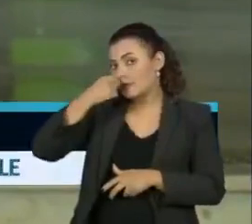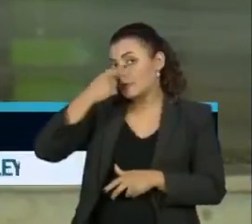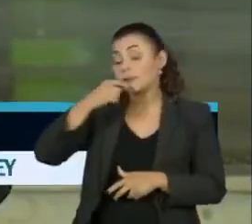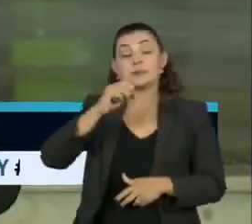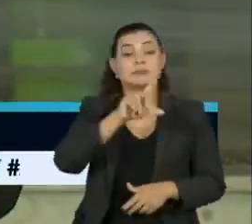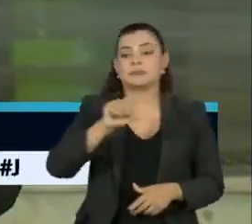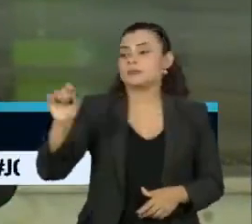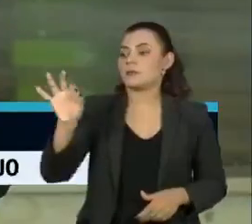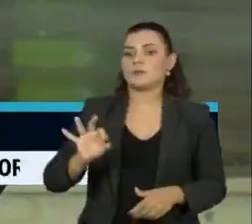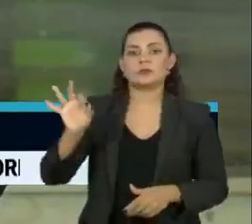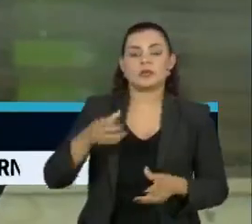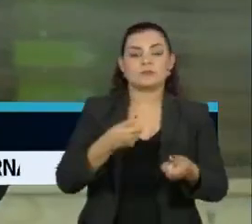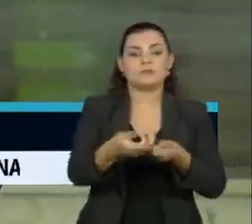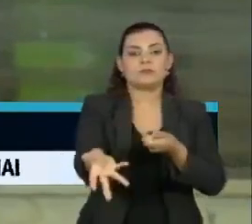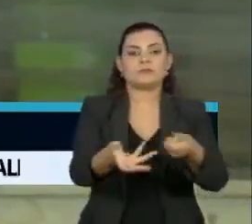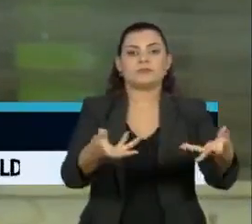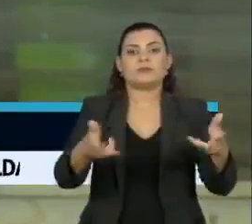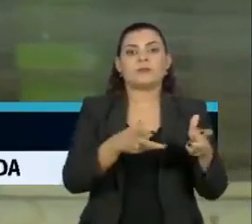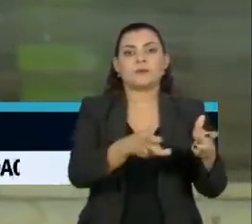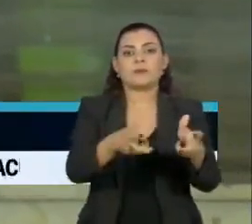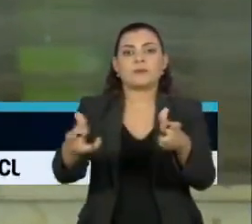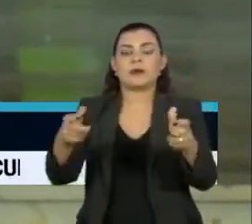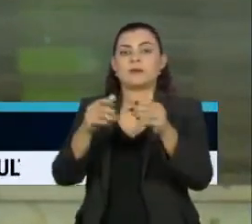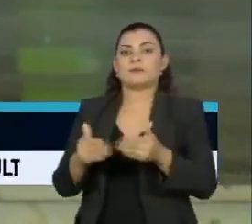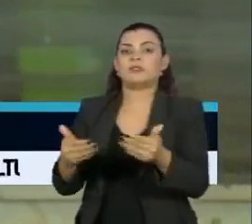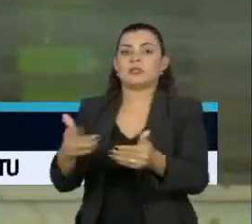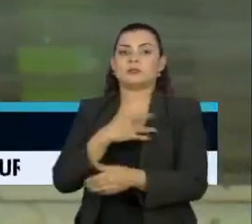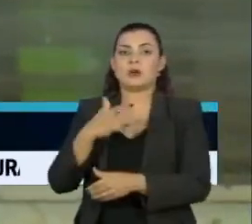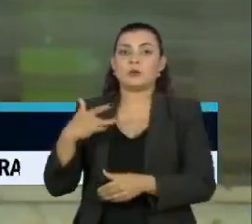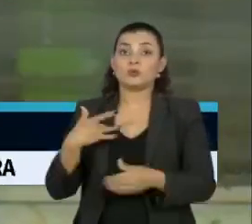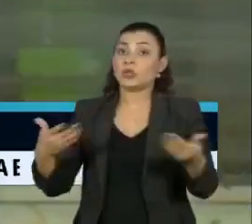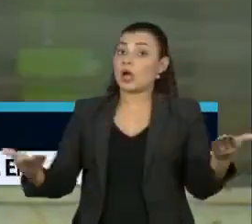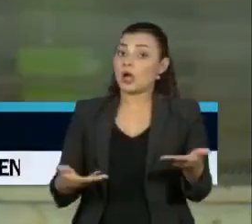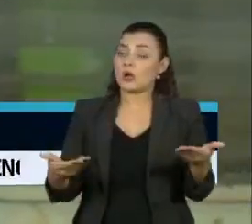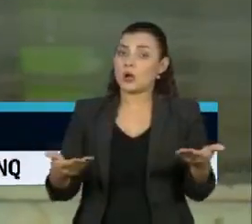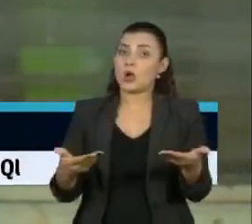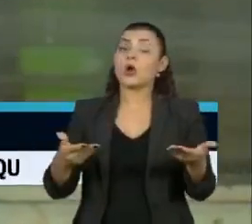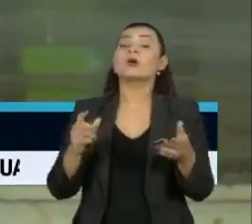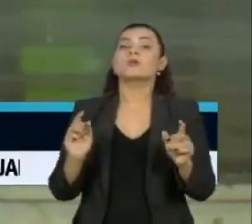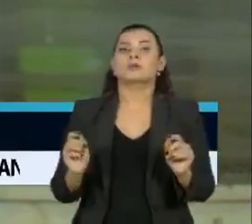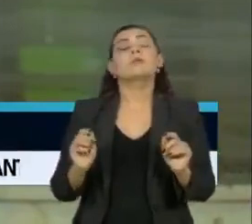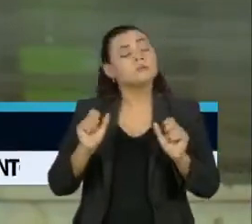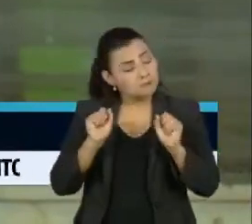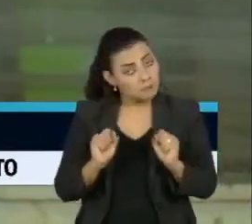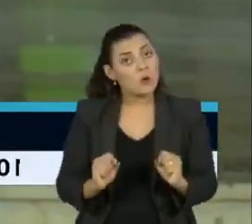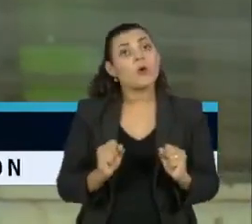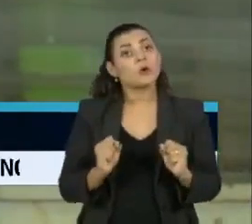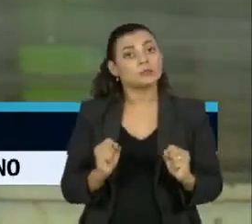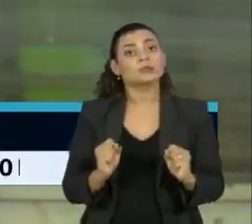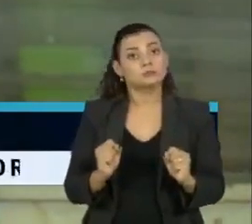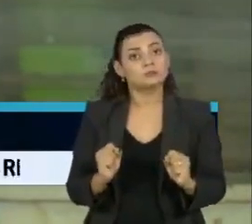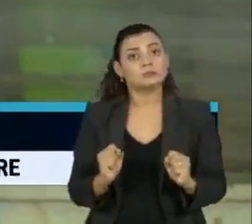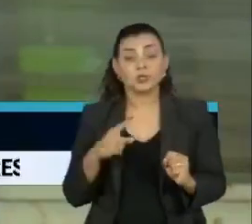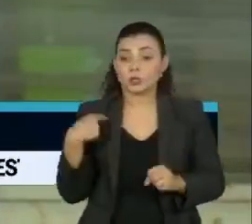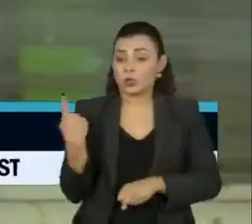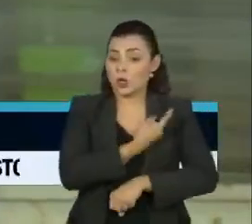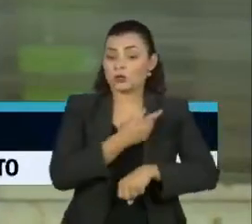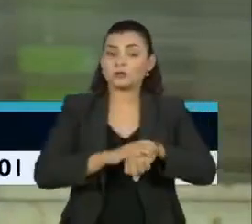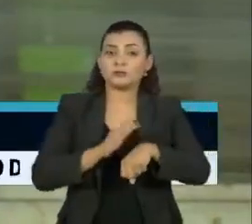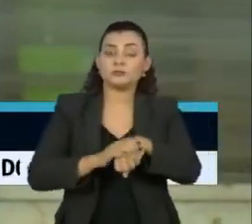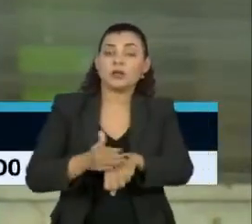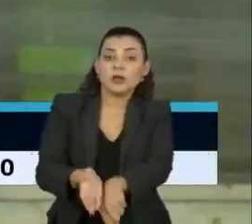% dela é disponibilizado para o Ministério, essa proporcionalidade permite que estejamos